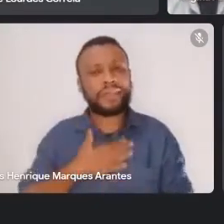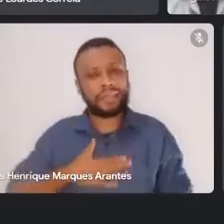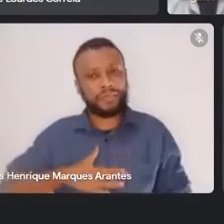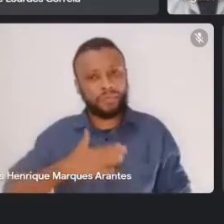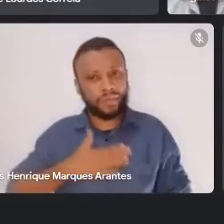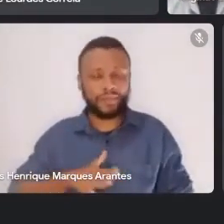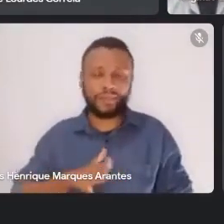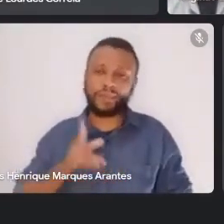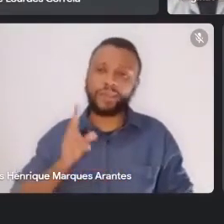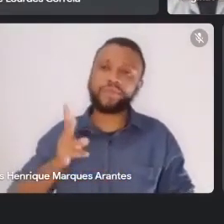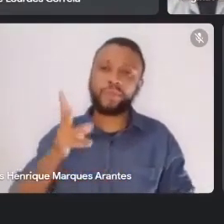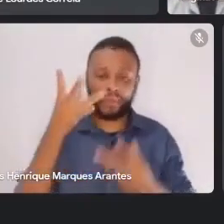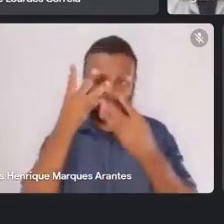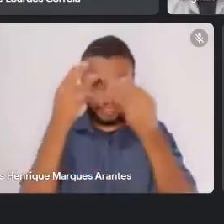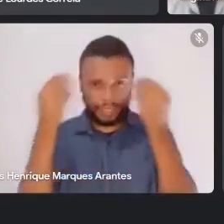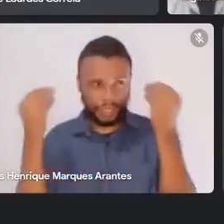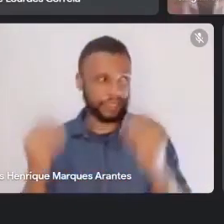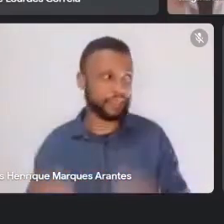Ainda não escutamos.